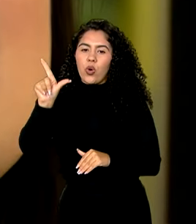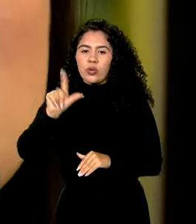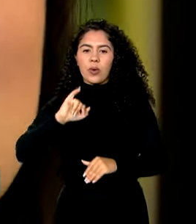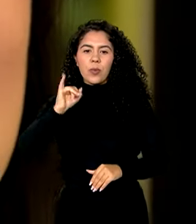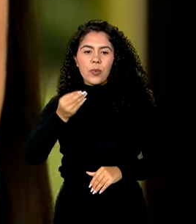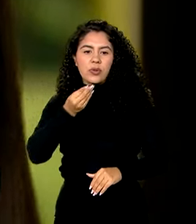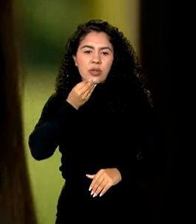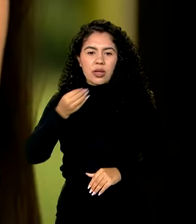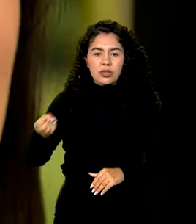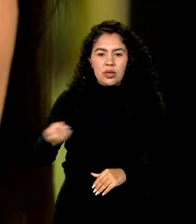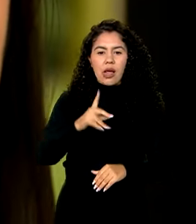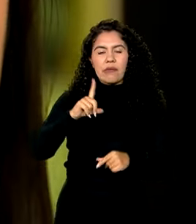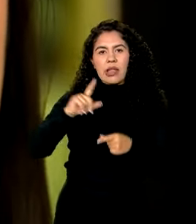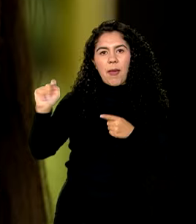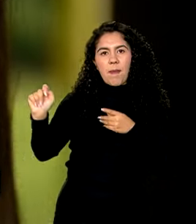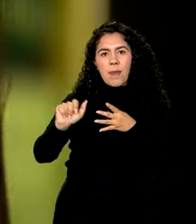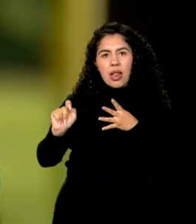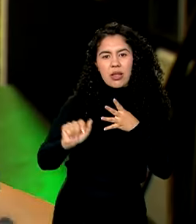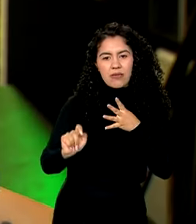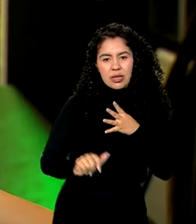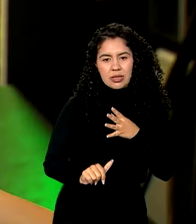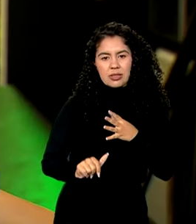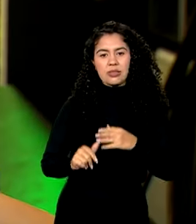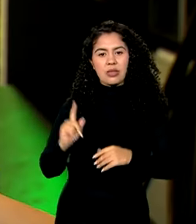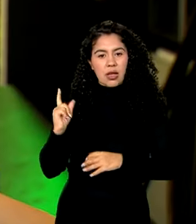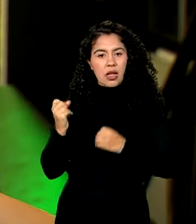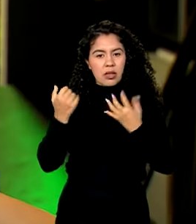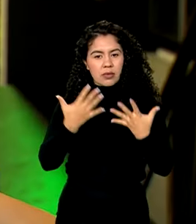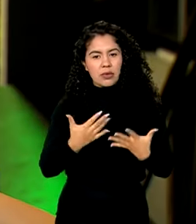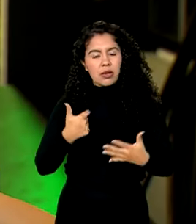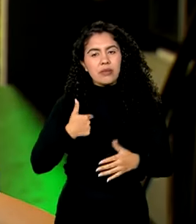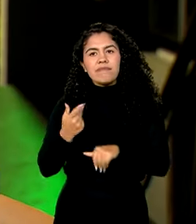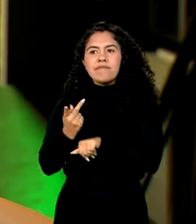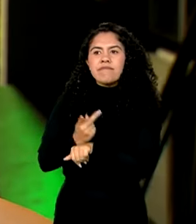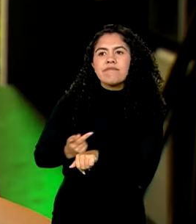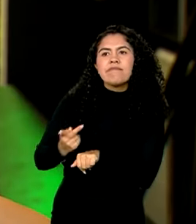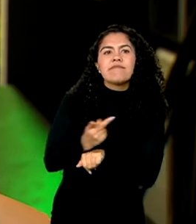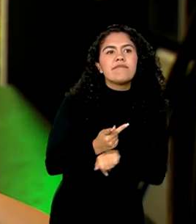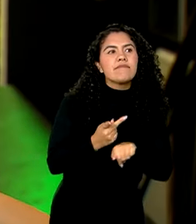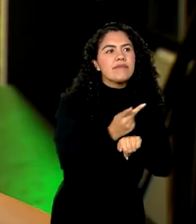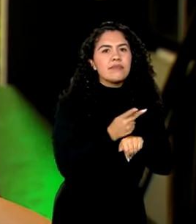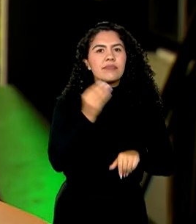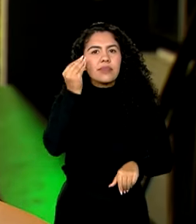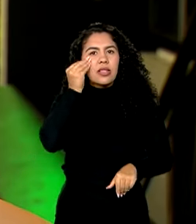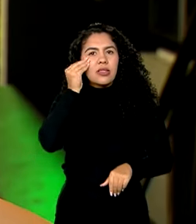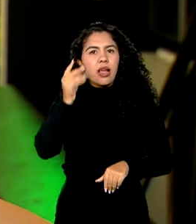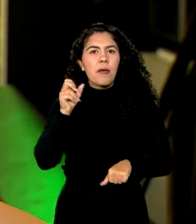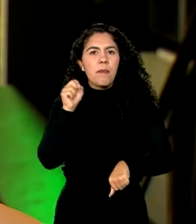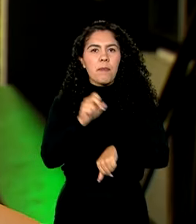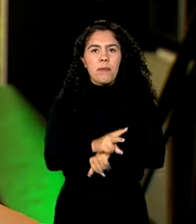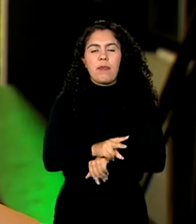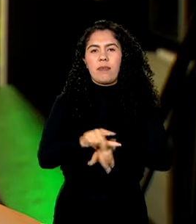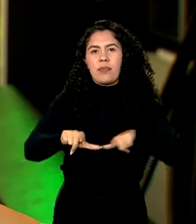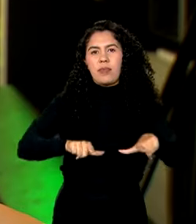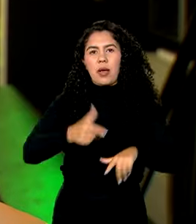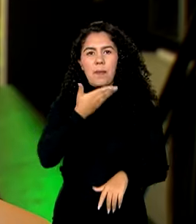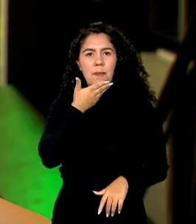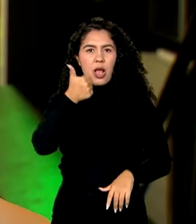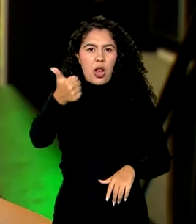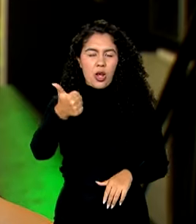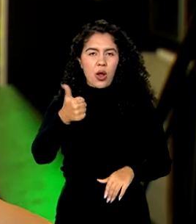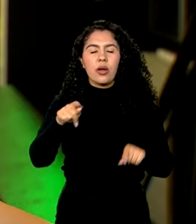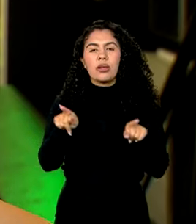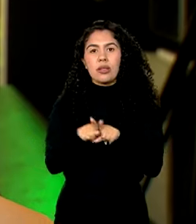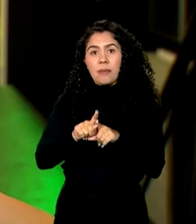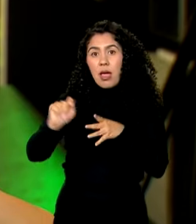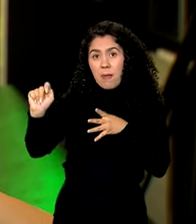mais benefícios no começo de junho. Eu estava buscando porque a gente sempre tem que buscar a melhoria, né? E a questão dos benefícios também que a empresa